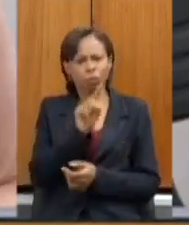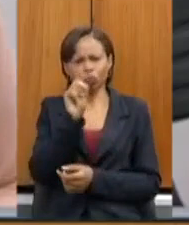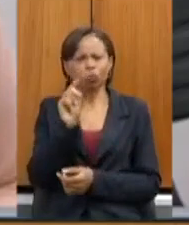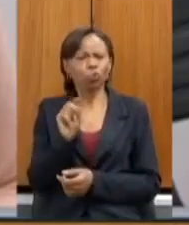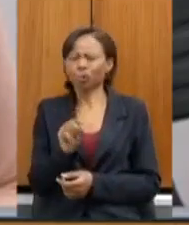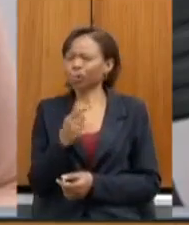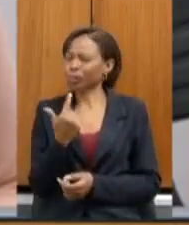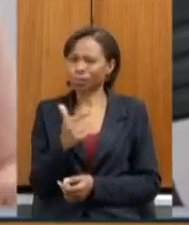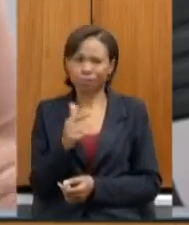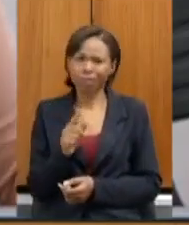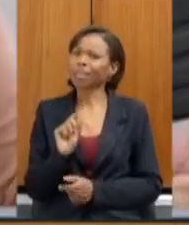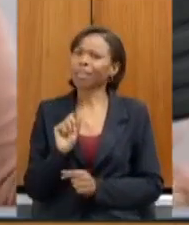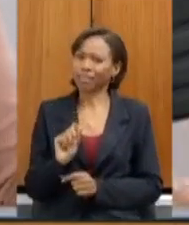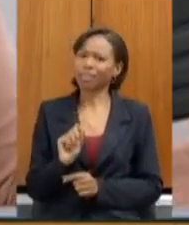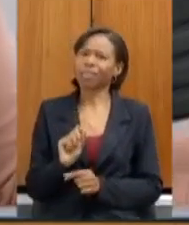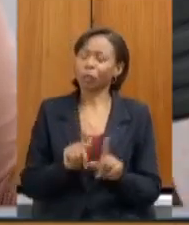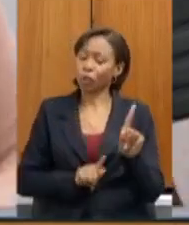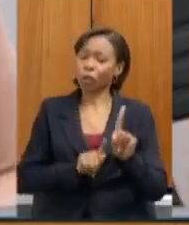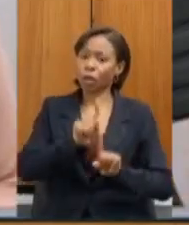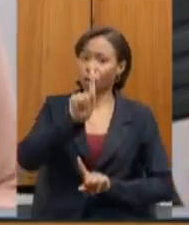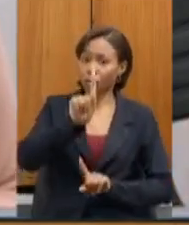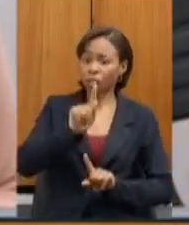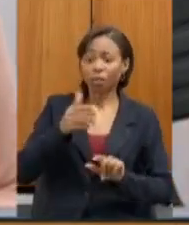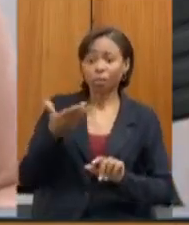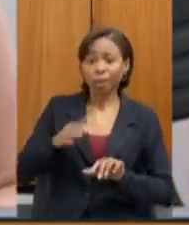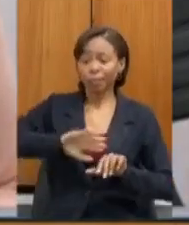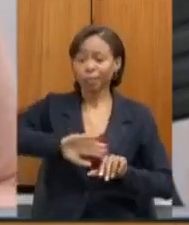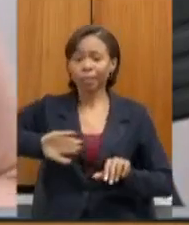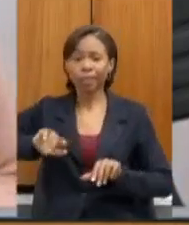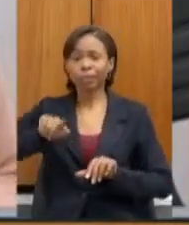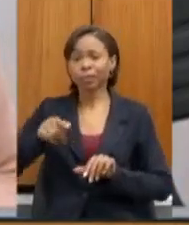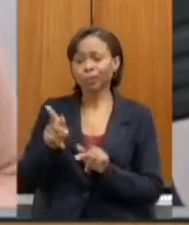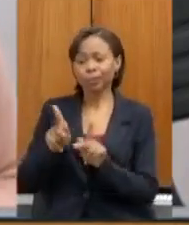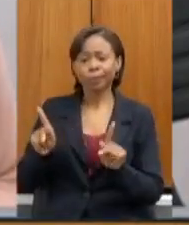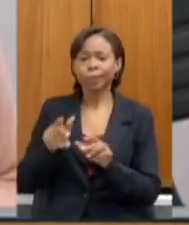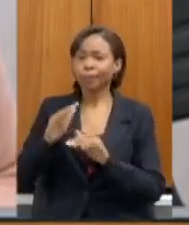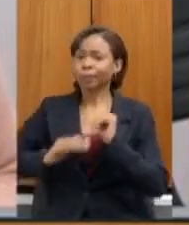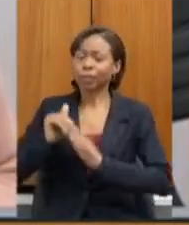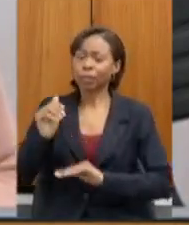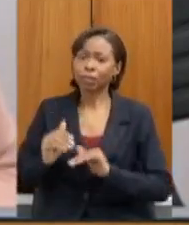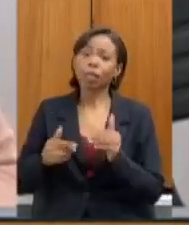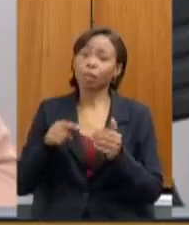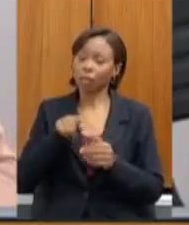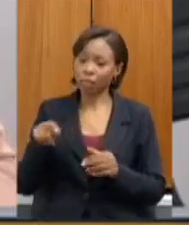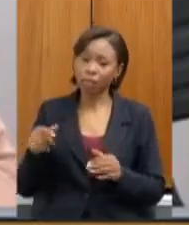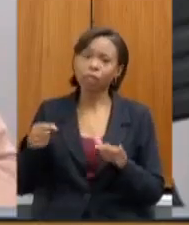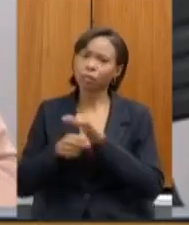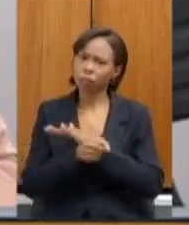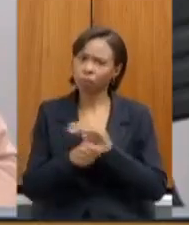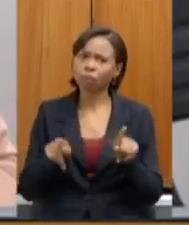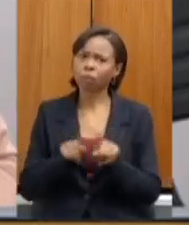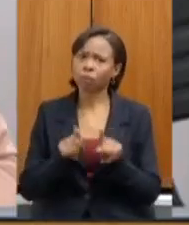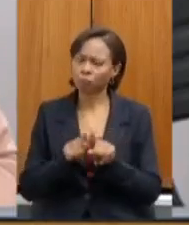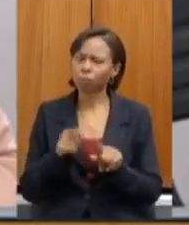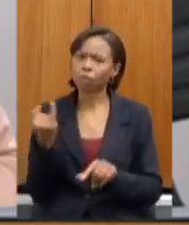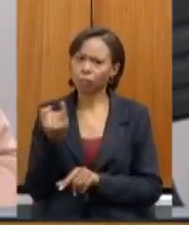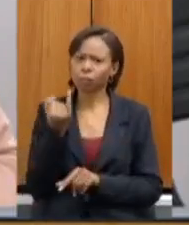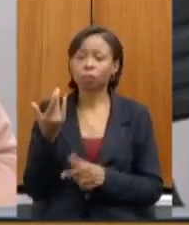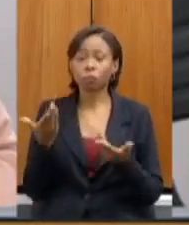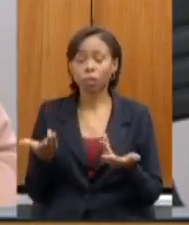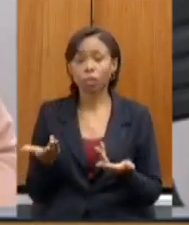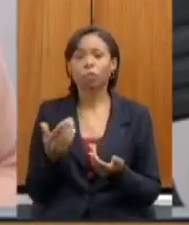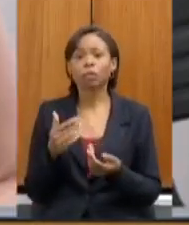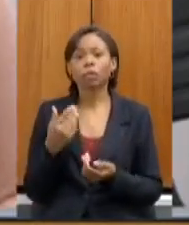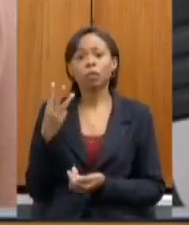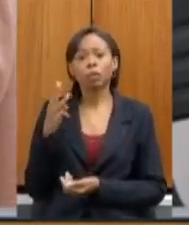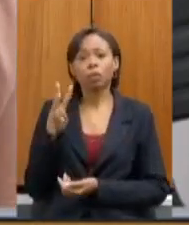profissionais da educação apesar dos governos que eles enfrentam cotidianamente passo para as considerações o deputado professor